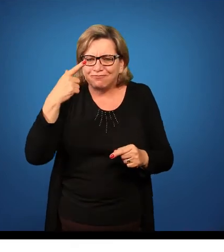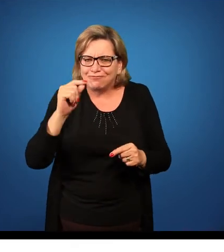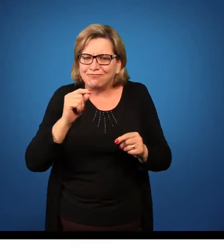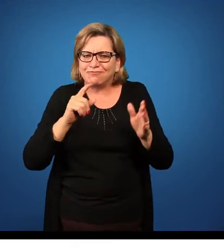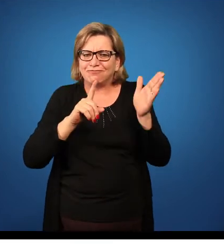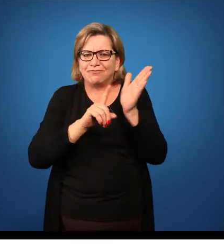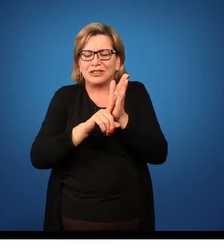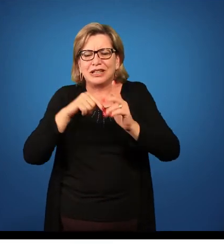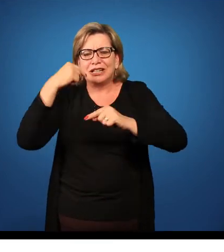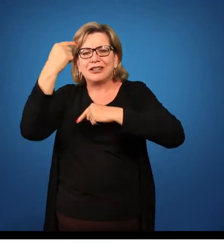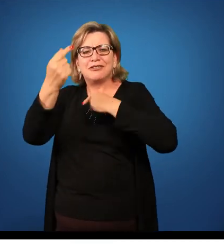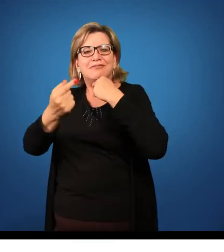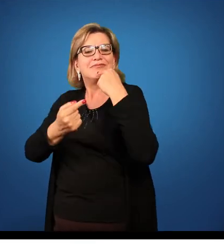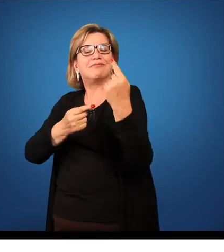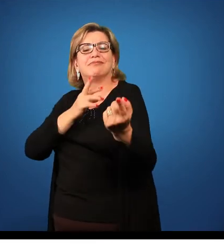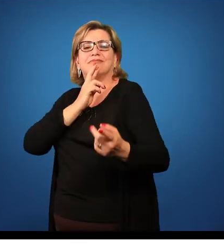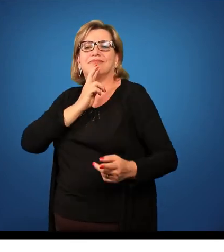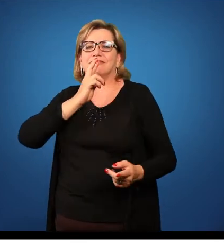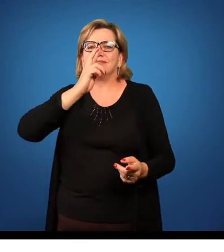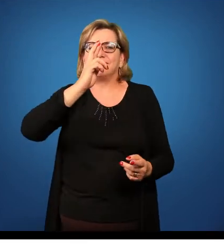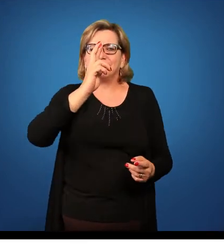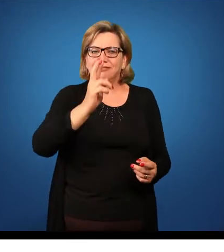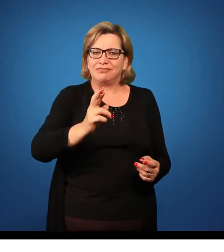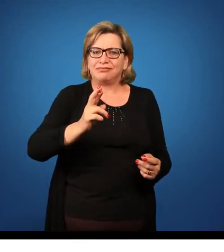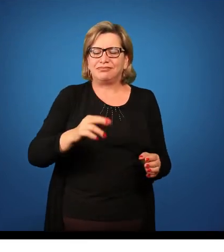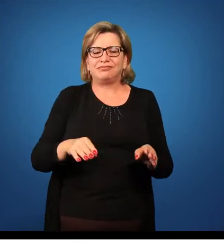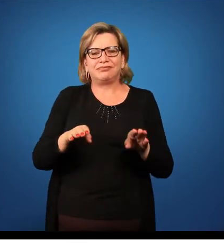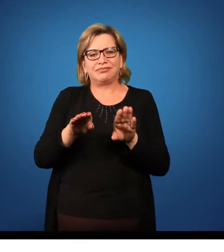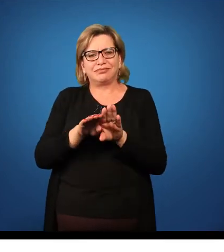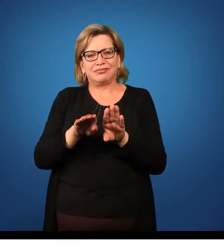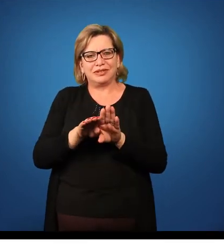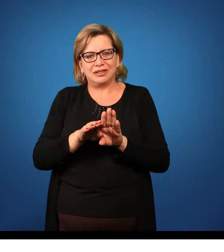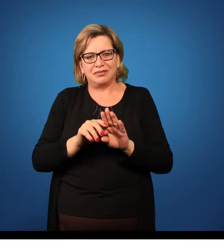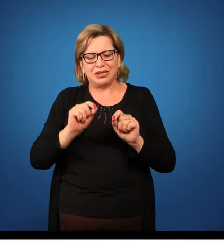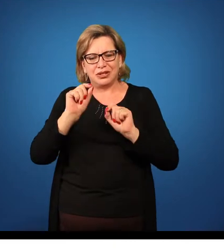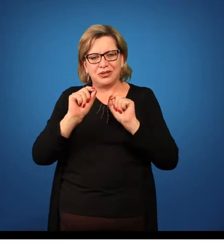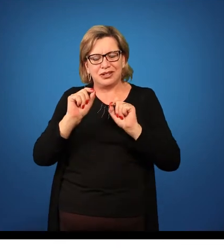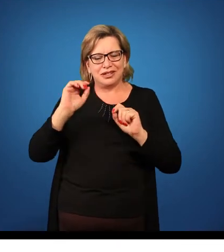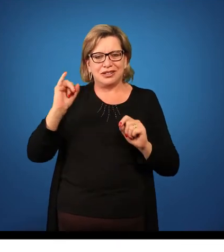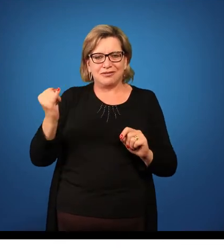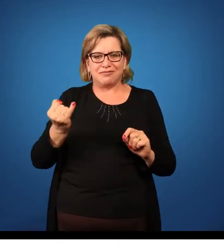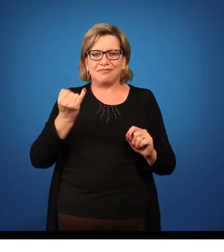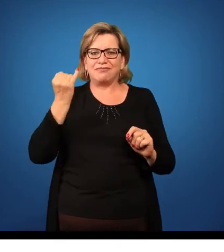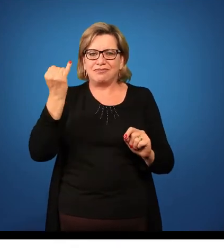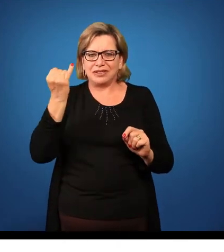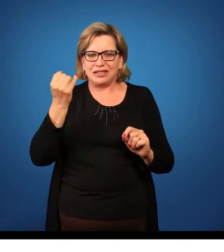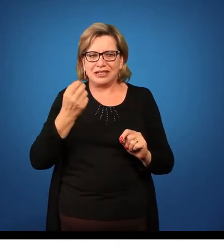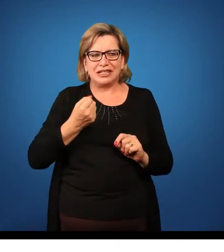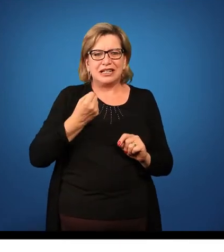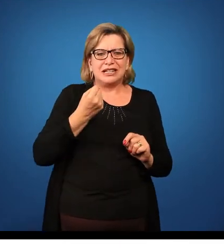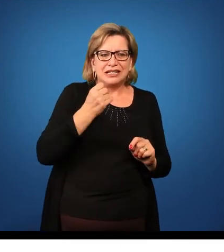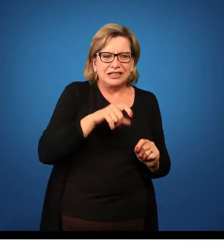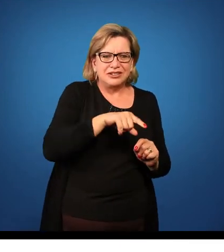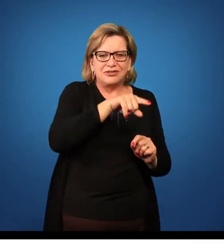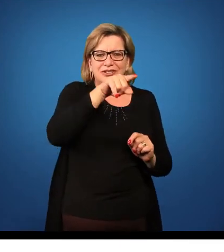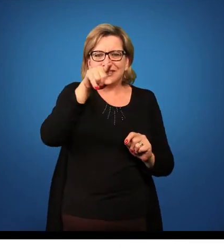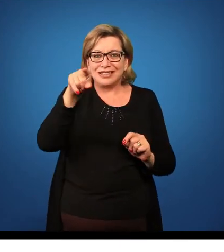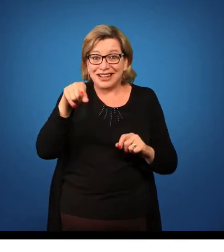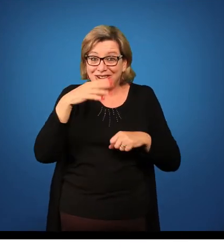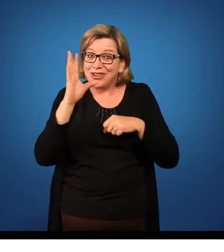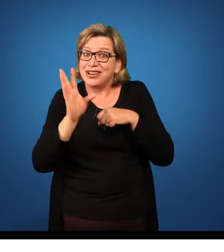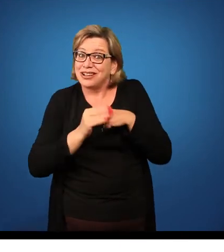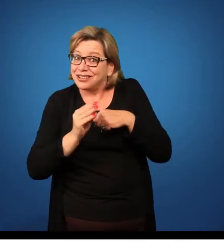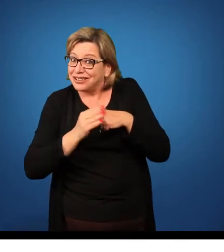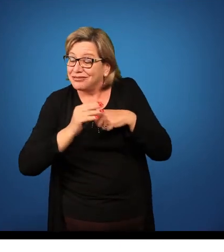voz alta e daí responda essa pergunta. E aqui vai uma questão muito clara. Se você tem conhecimento sobre aquela pergunta,